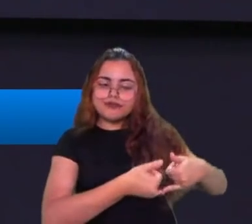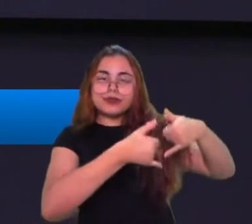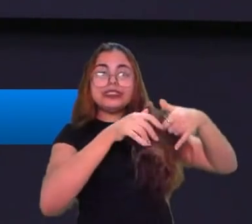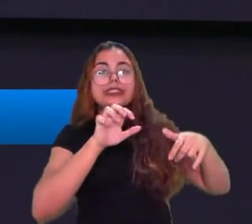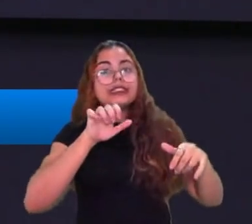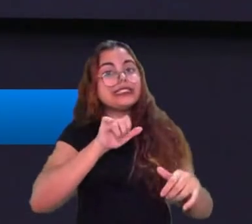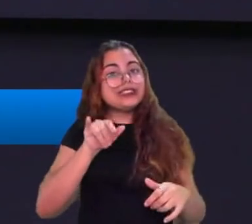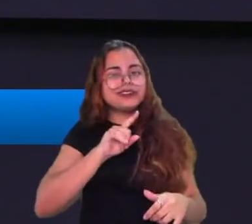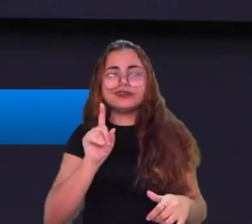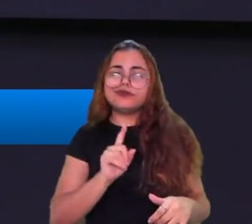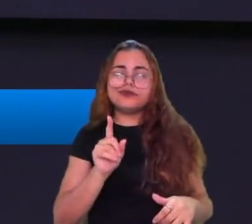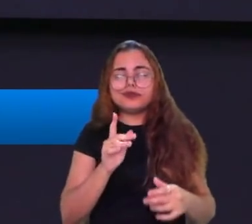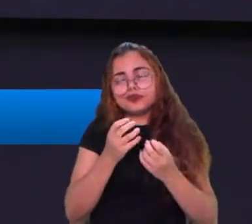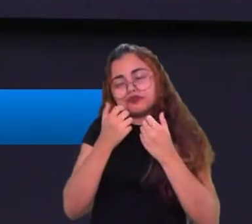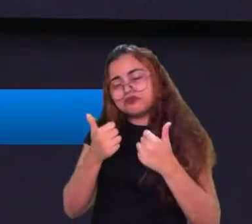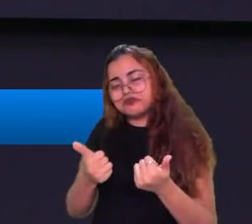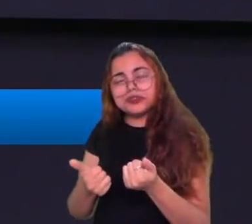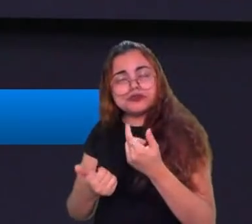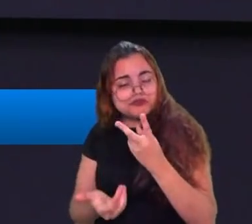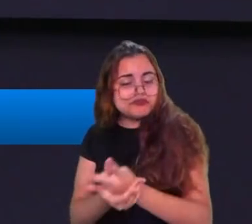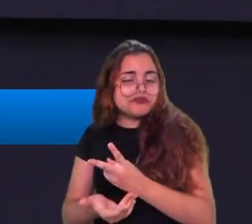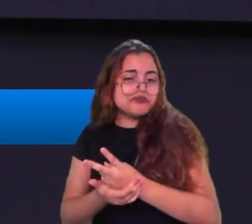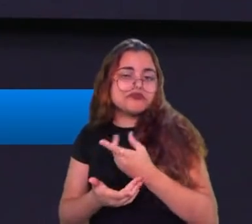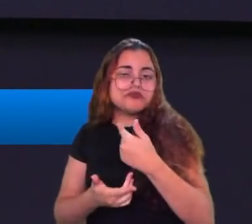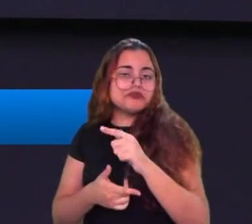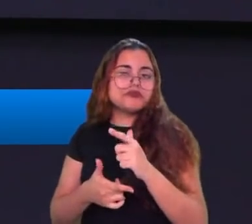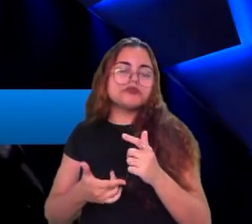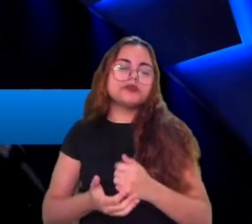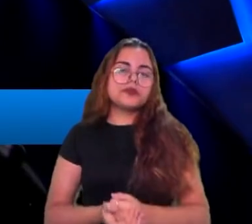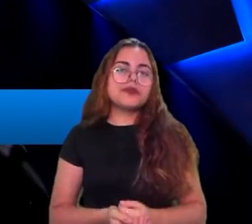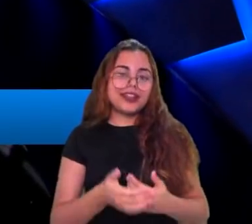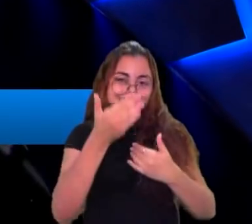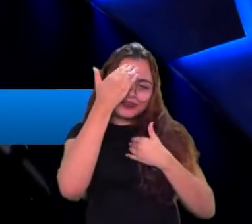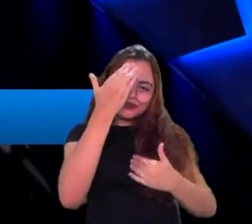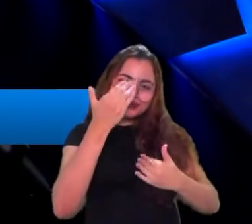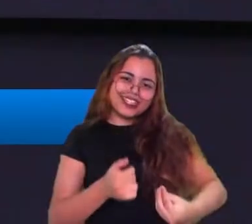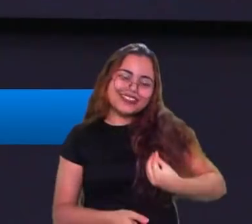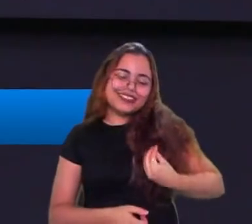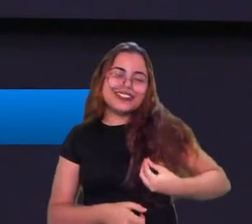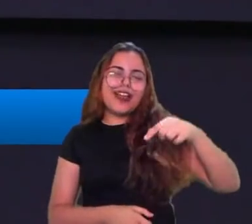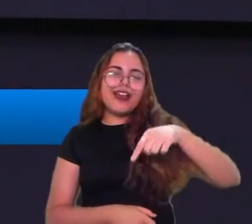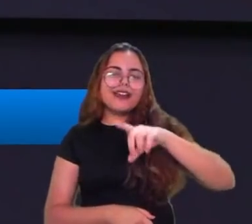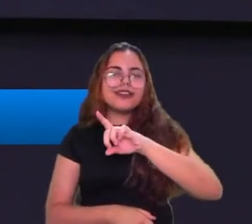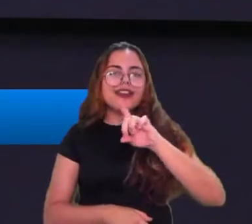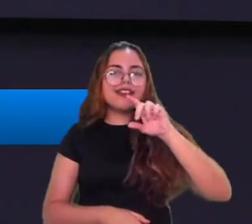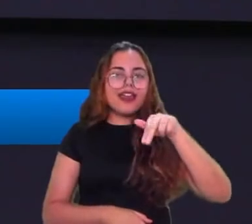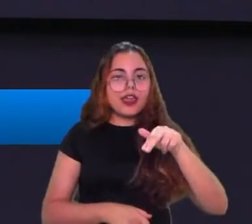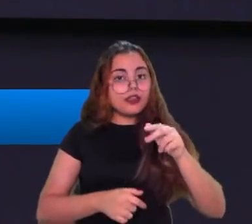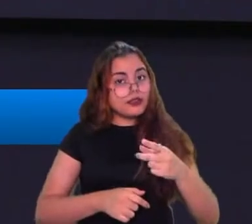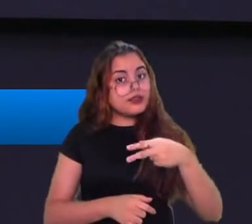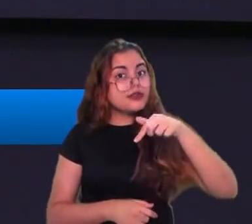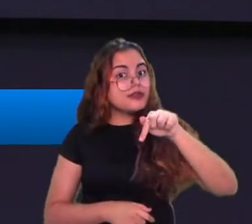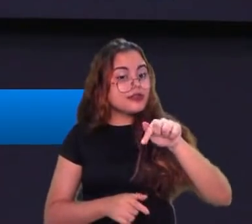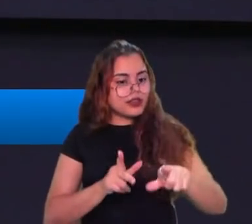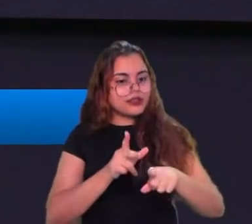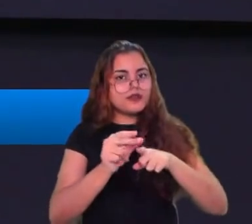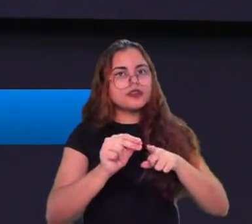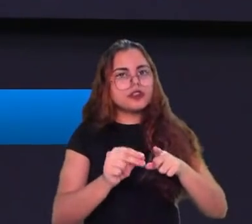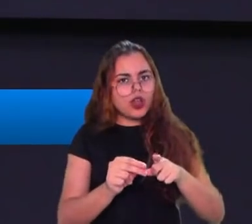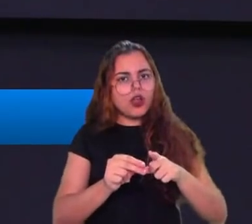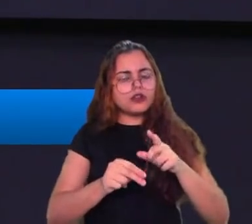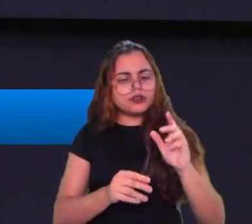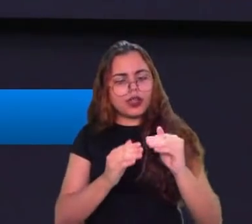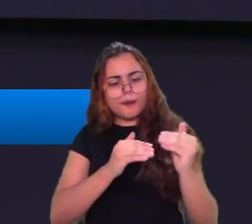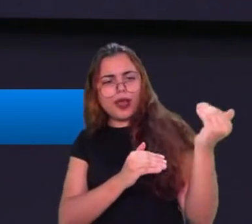então, vamos nessa isso aí, Maestro muito obrigado pela sua presença aqui no DDN sete vitórias seguidas estão aí na primeira colocação obrigado, meu